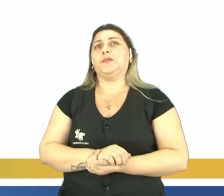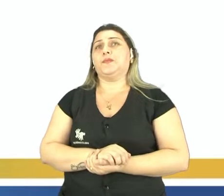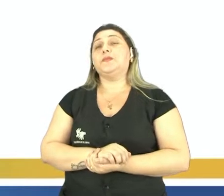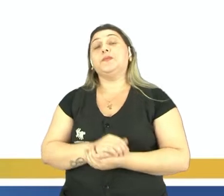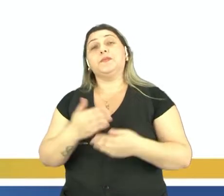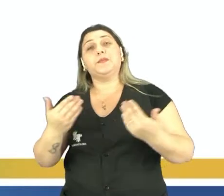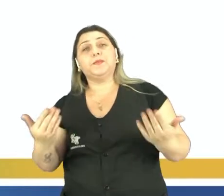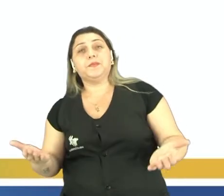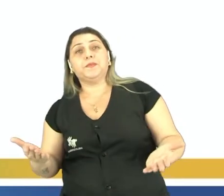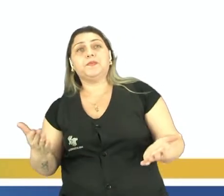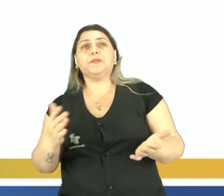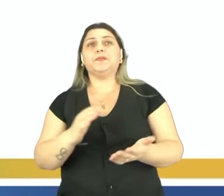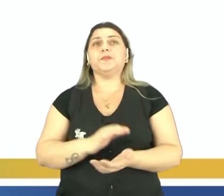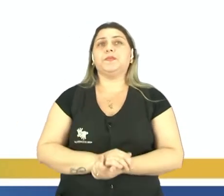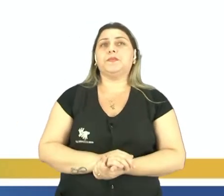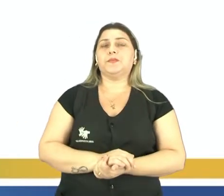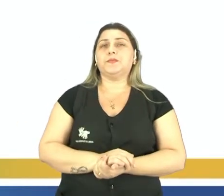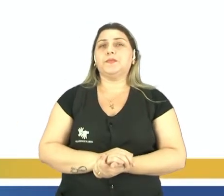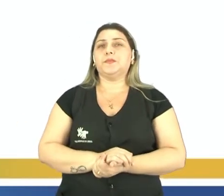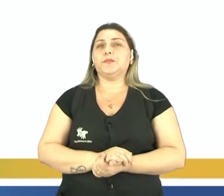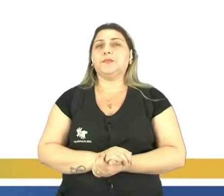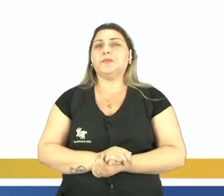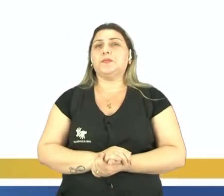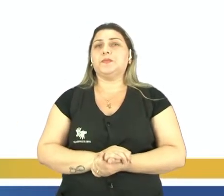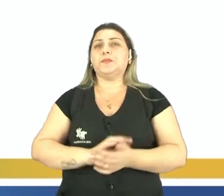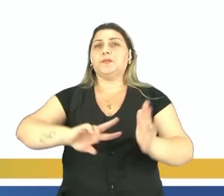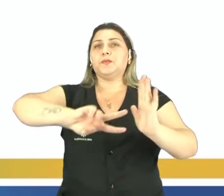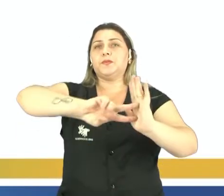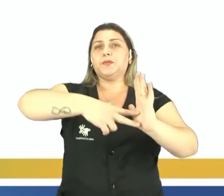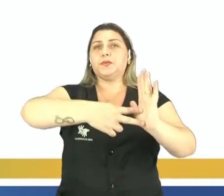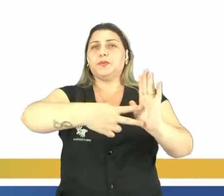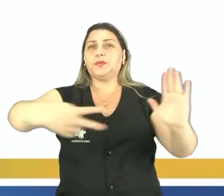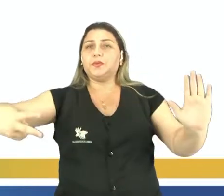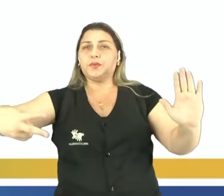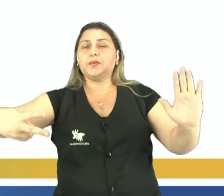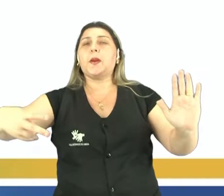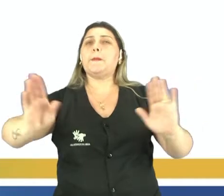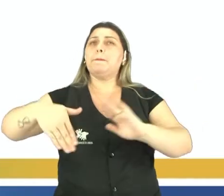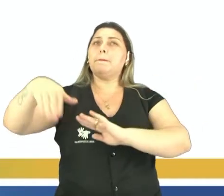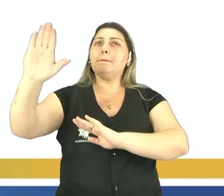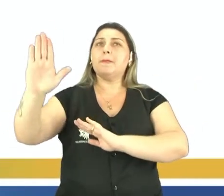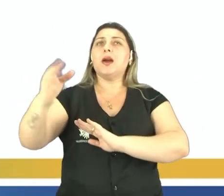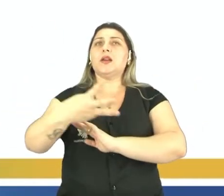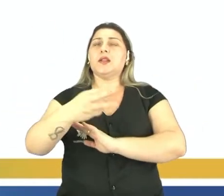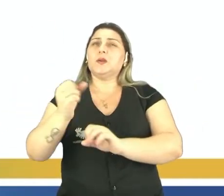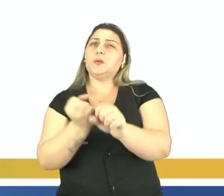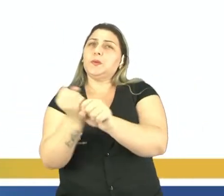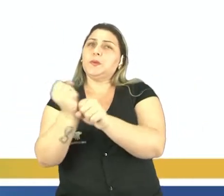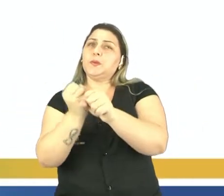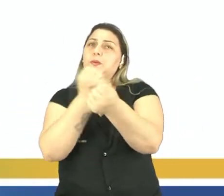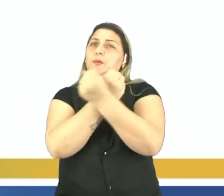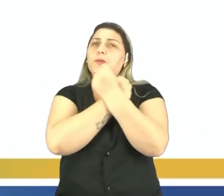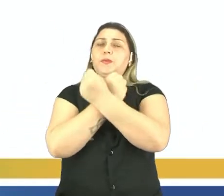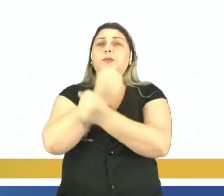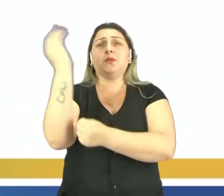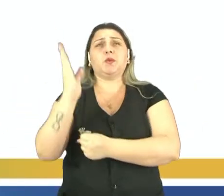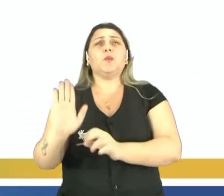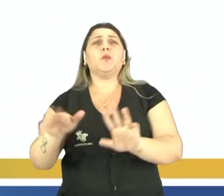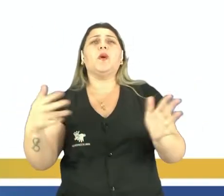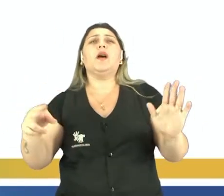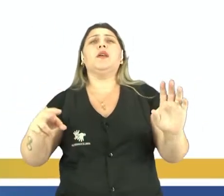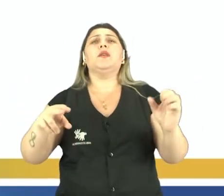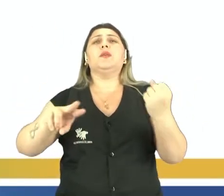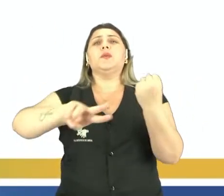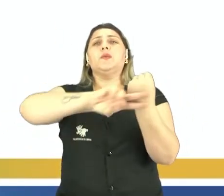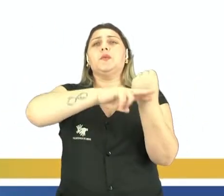Então, pessoal, as consequências de mais de 300 anos de escravidão no Brasil. Quais foram as consequências,